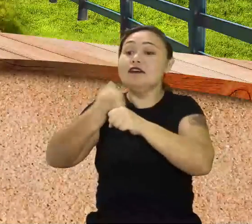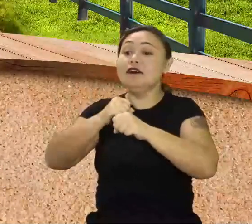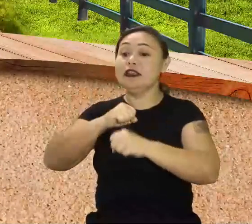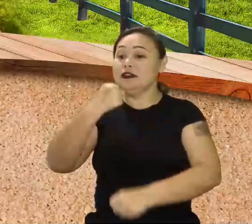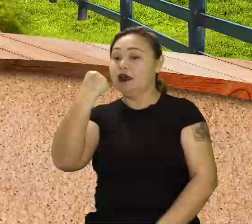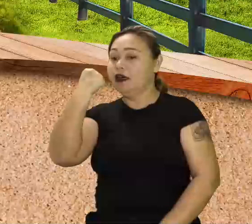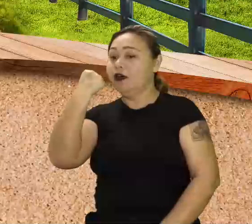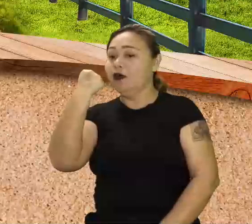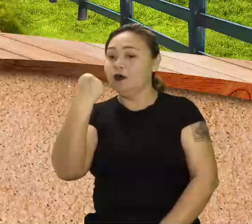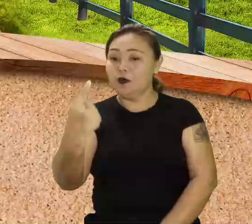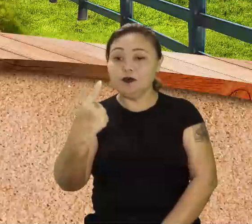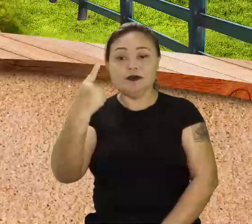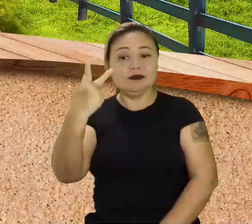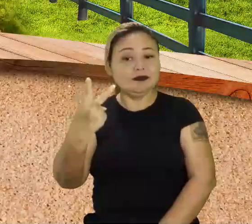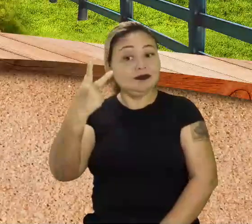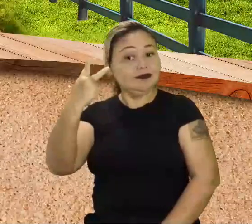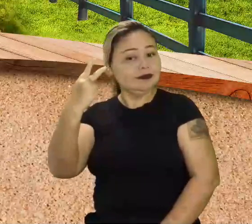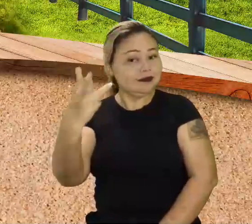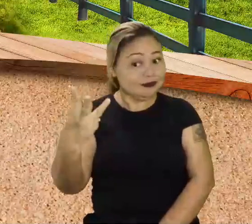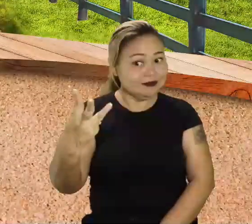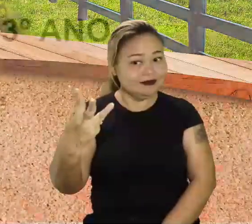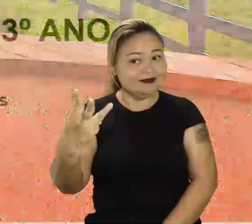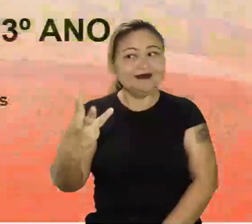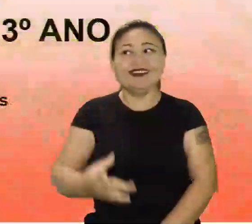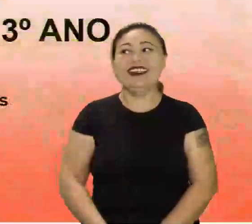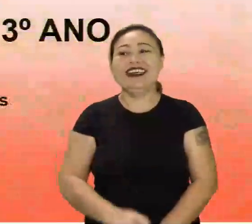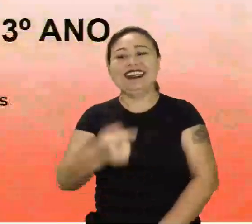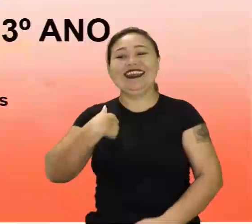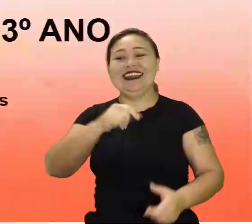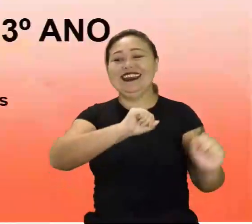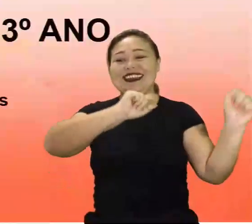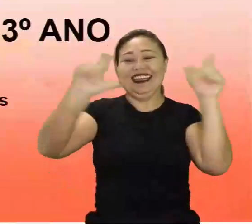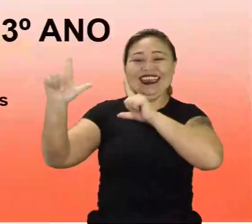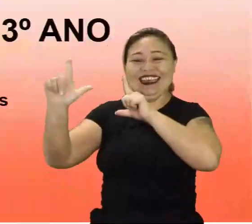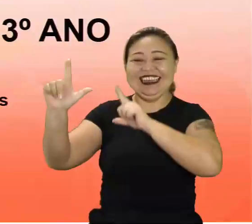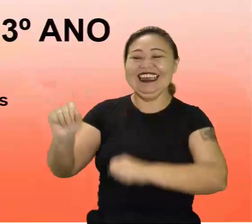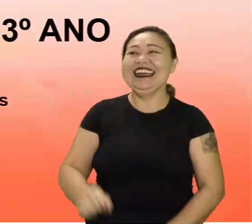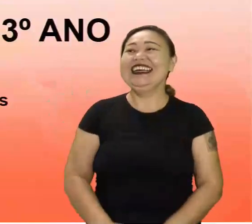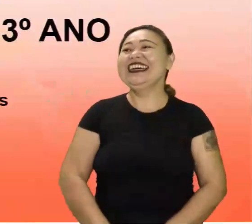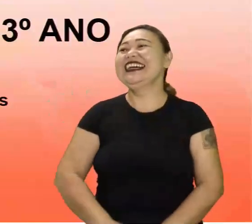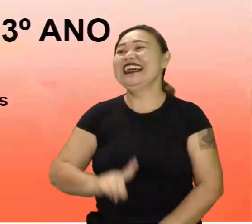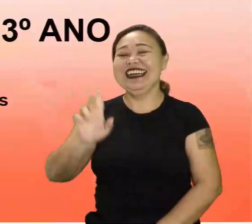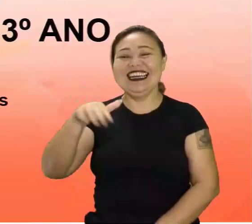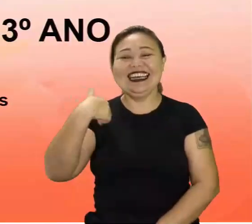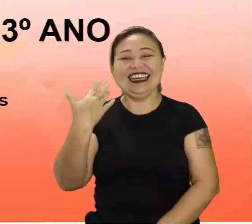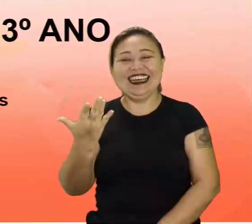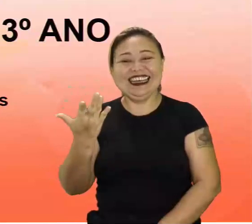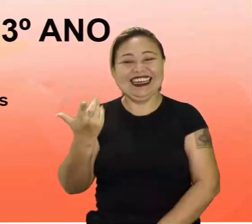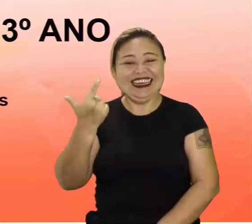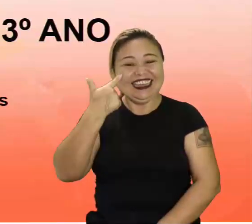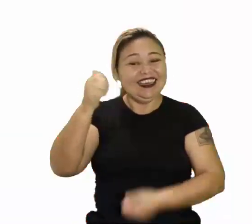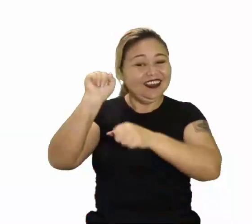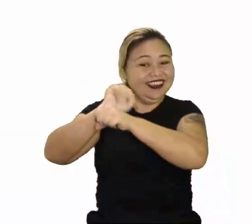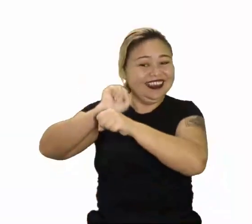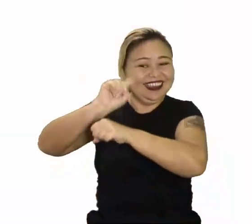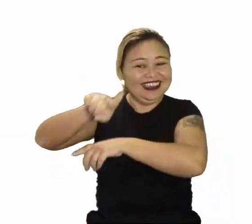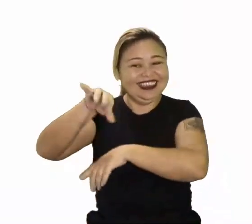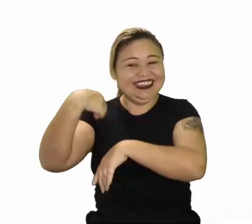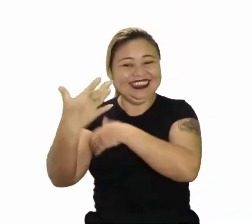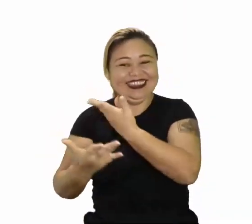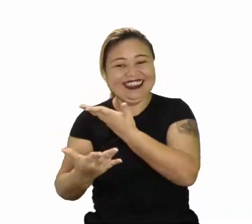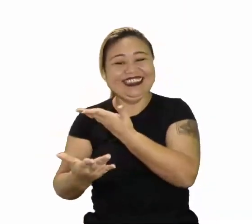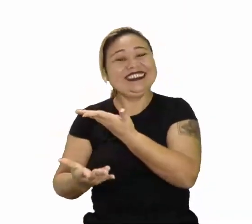Batatinha frita, um, dois, três. Para a tela, minha diretora! Vamos ver se alguém vai sair aí de se mover.